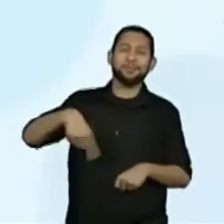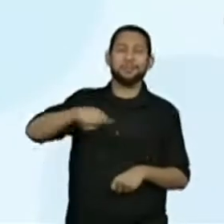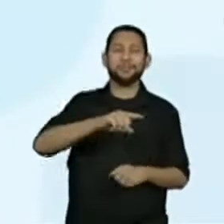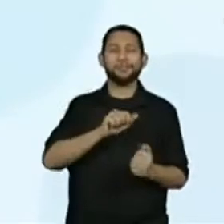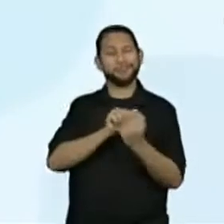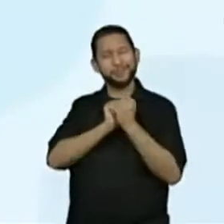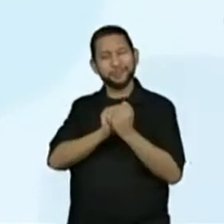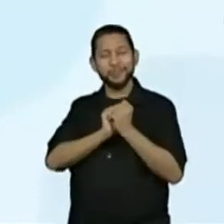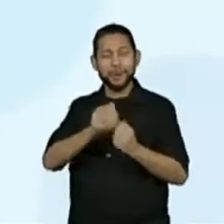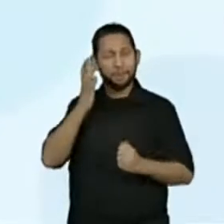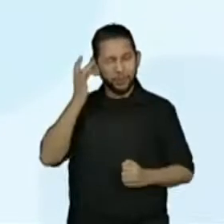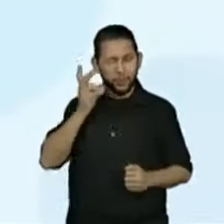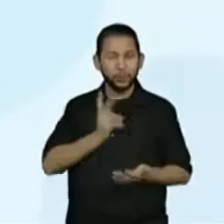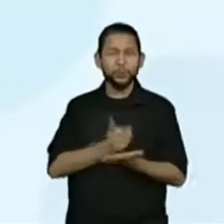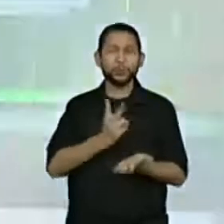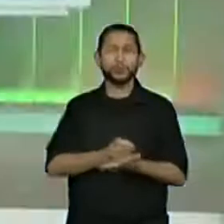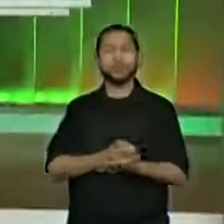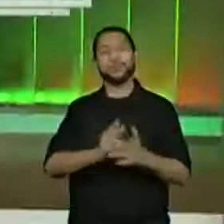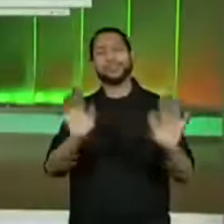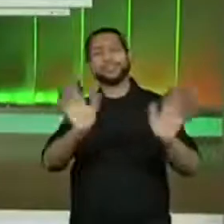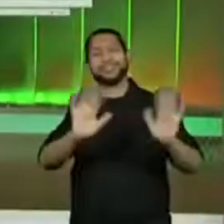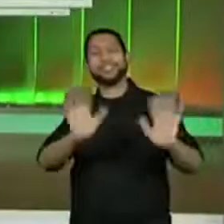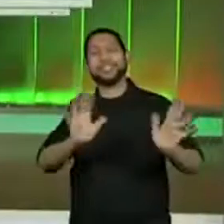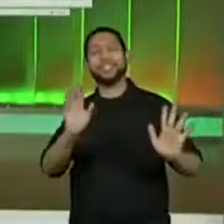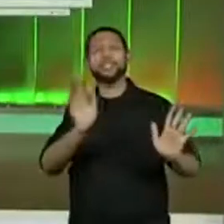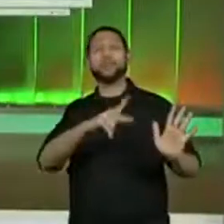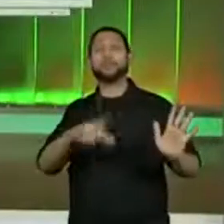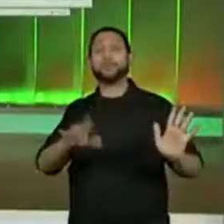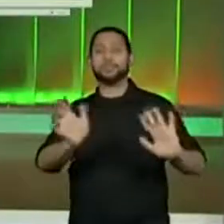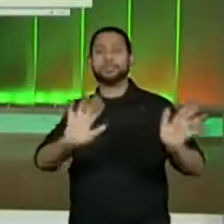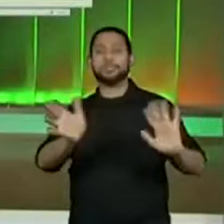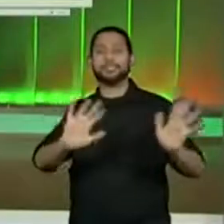A gente continua amanhã. Tchau, minha galerinha. Tchau, pros.